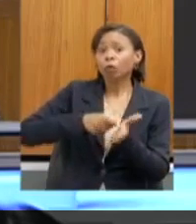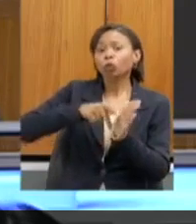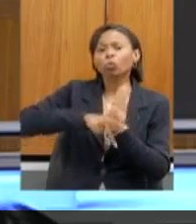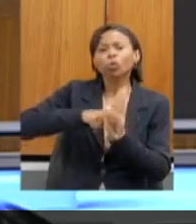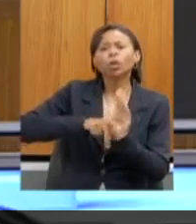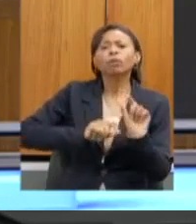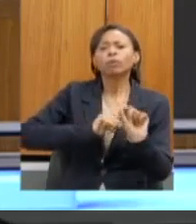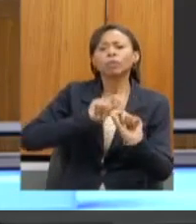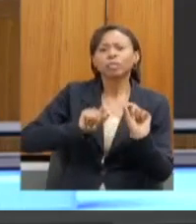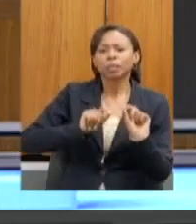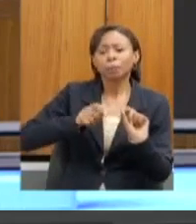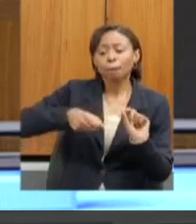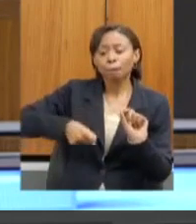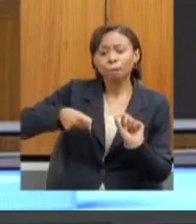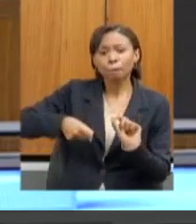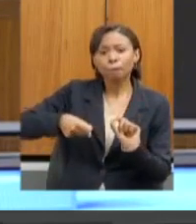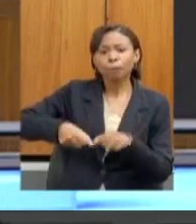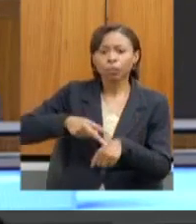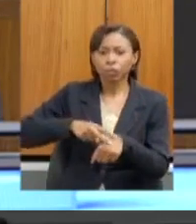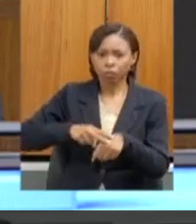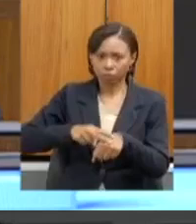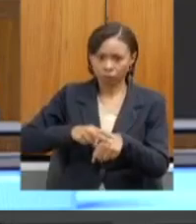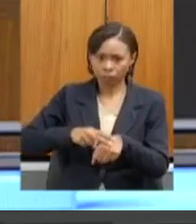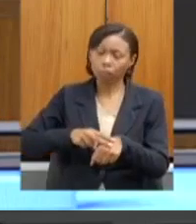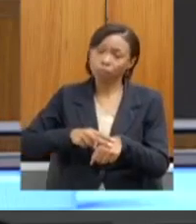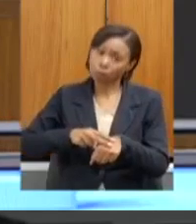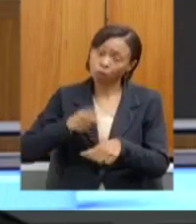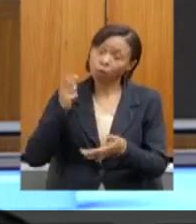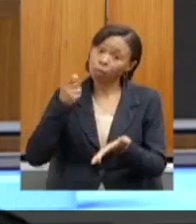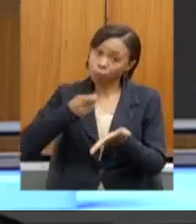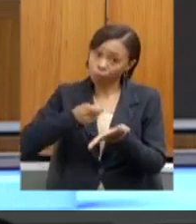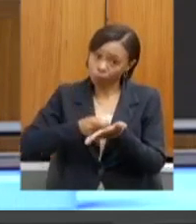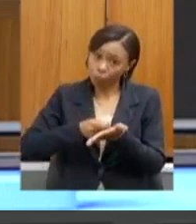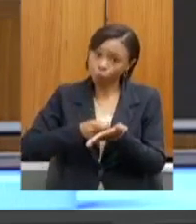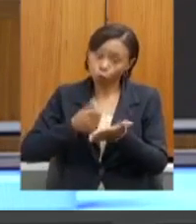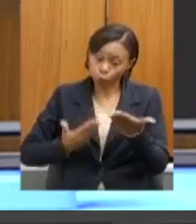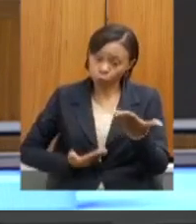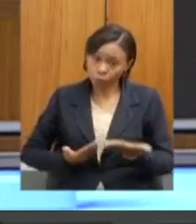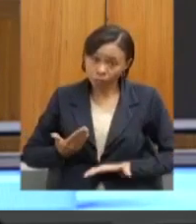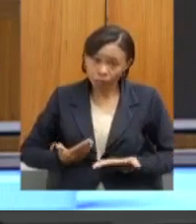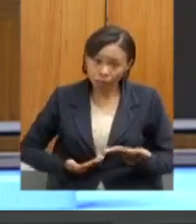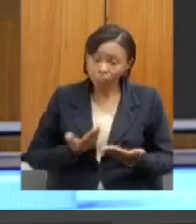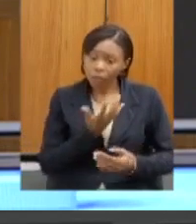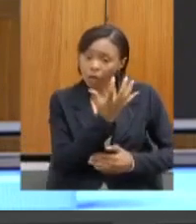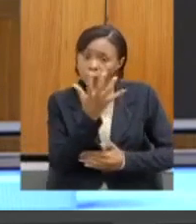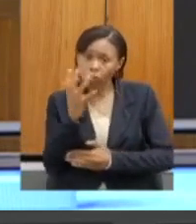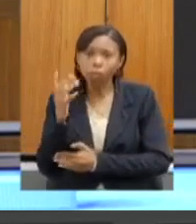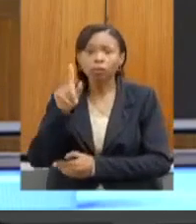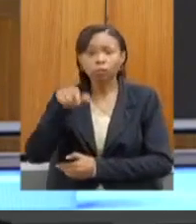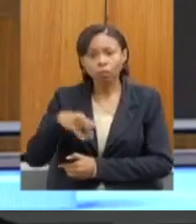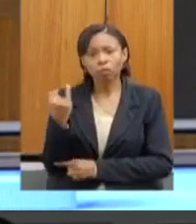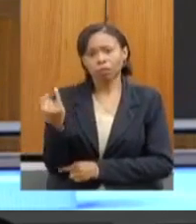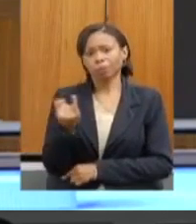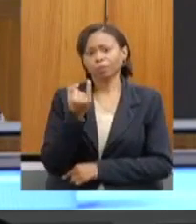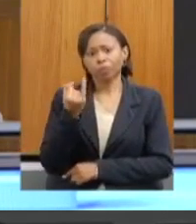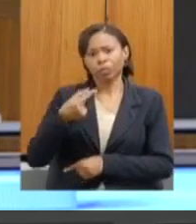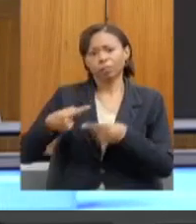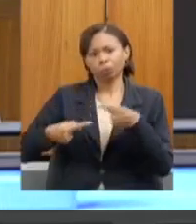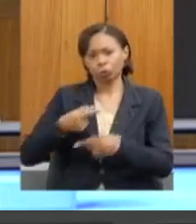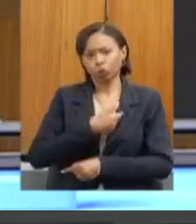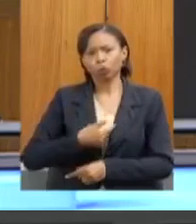pagamento por serviços ambientais é uma importante ação, uma importante política pública para que